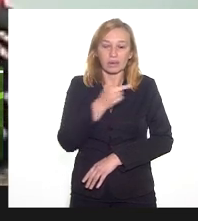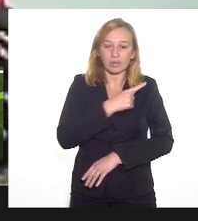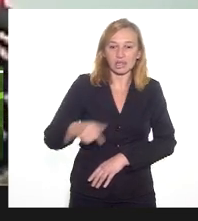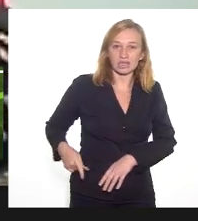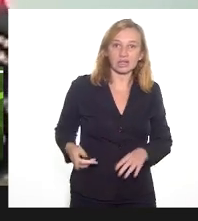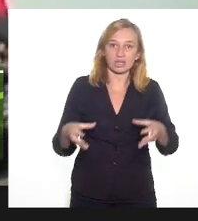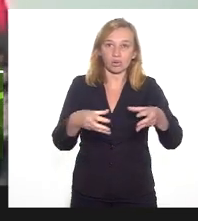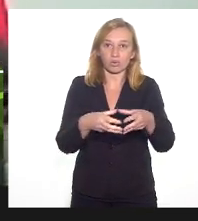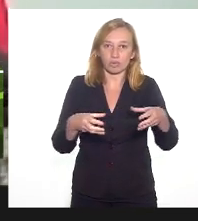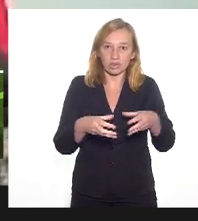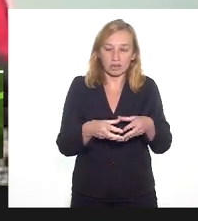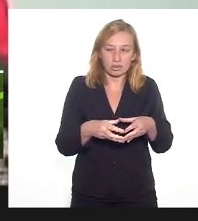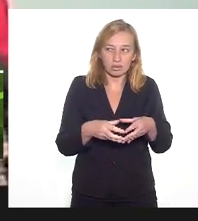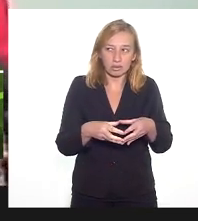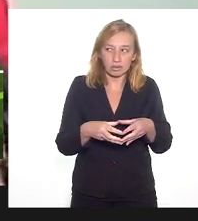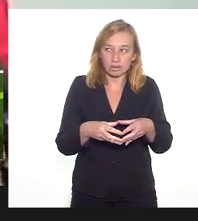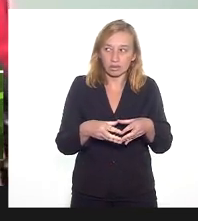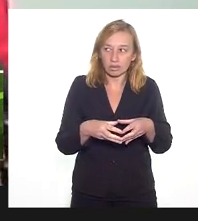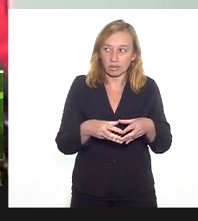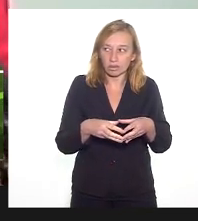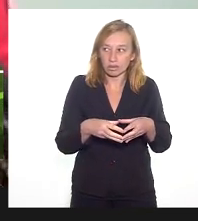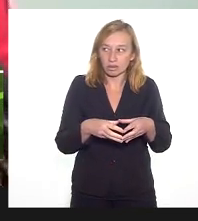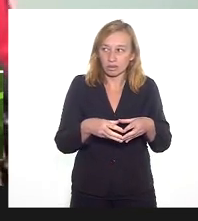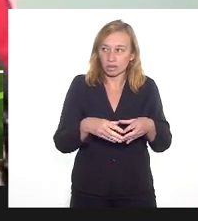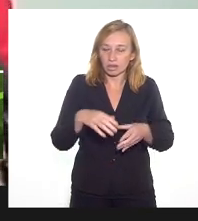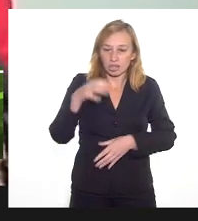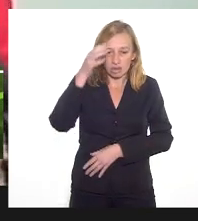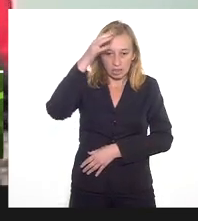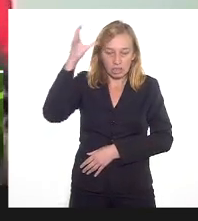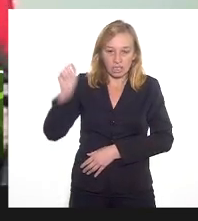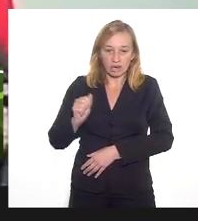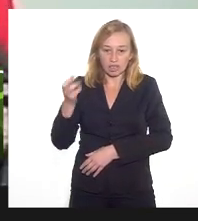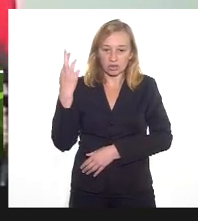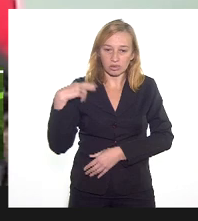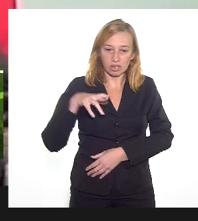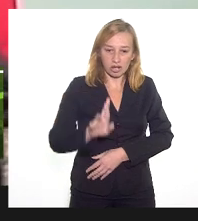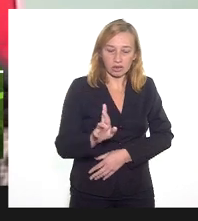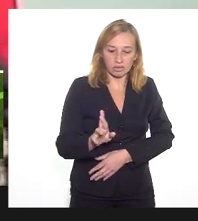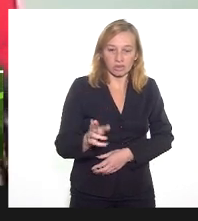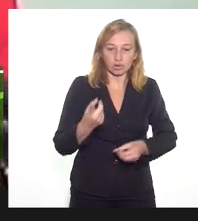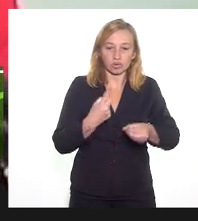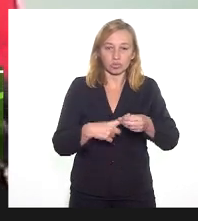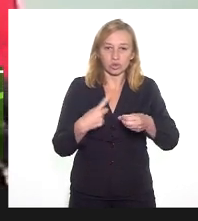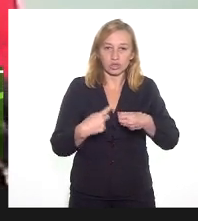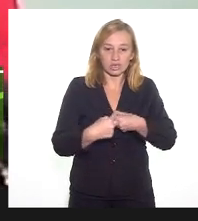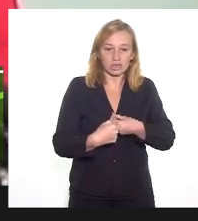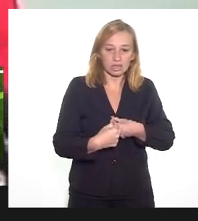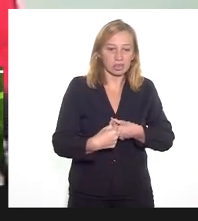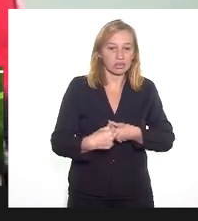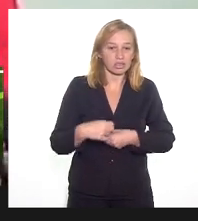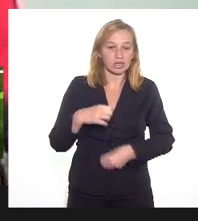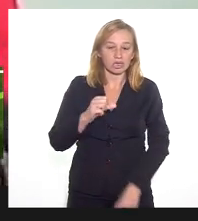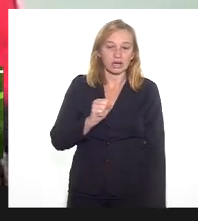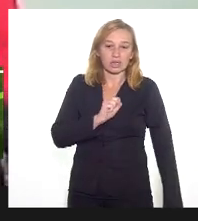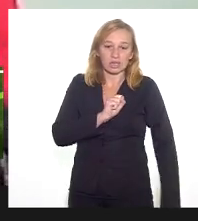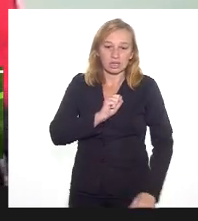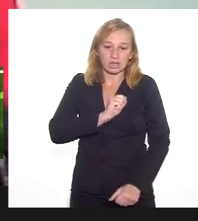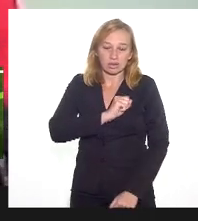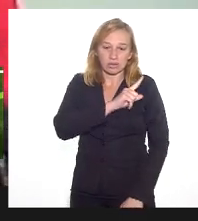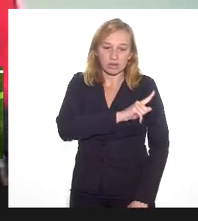da Comissão de Matrizes Africanas do município de São Gonçalo.